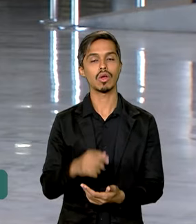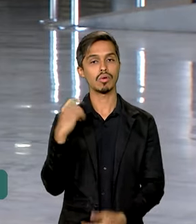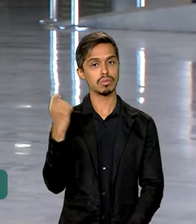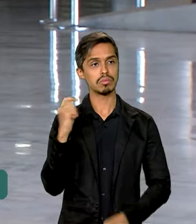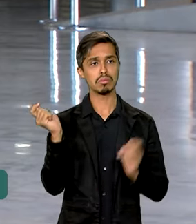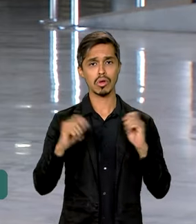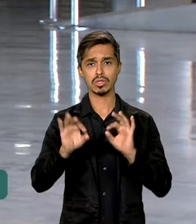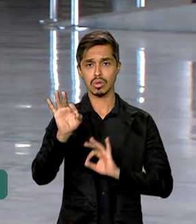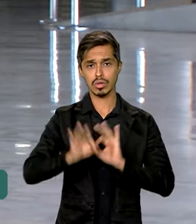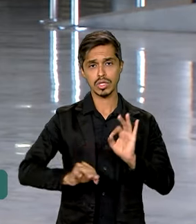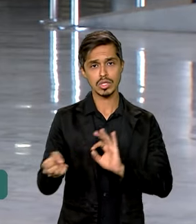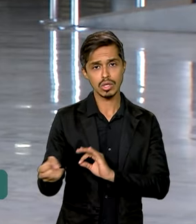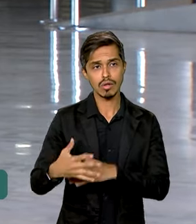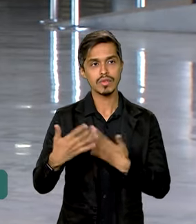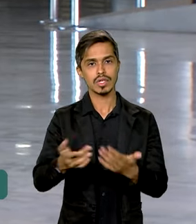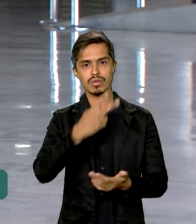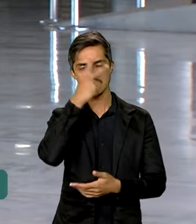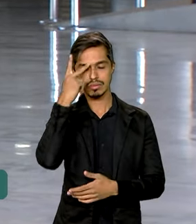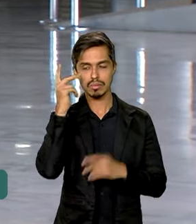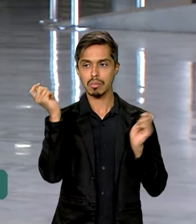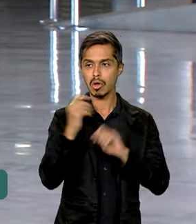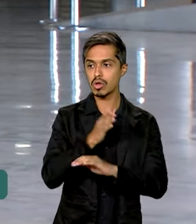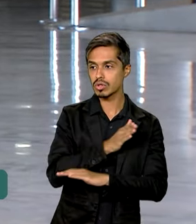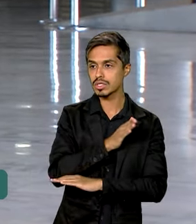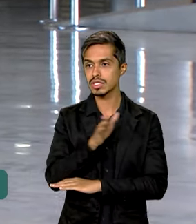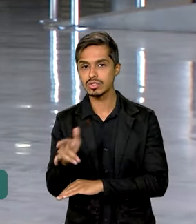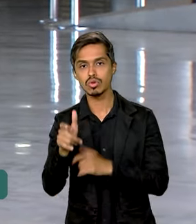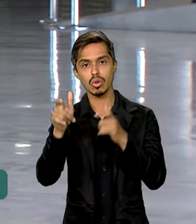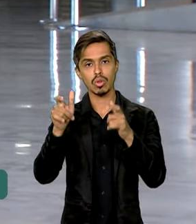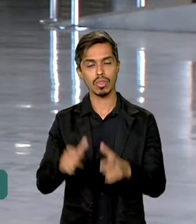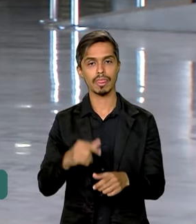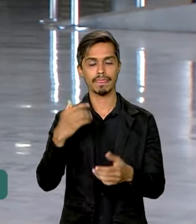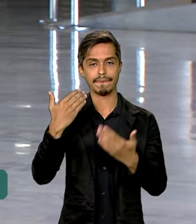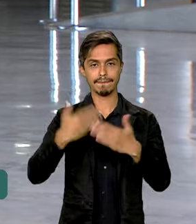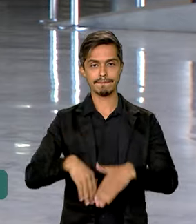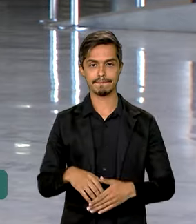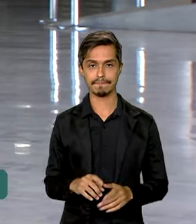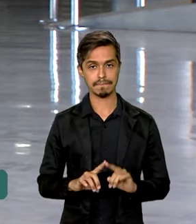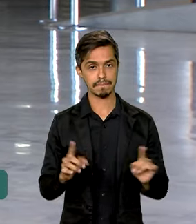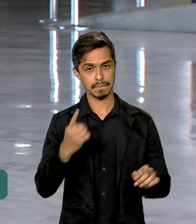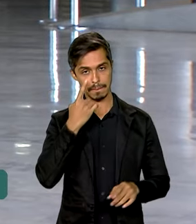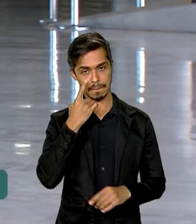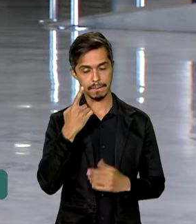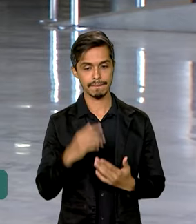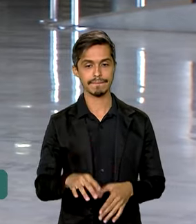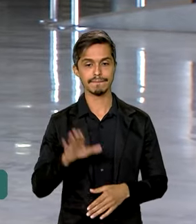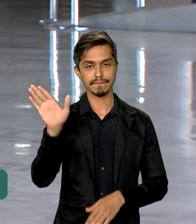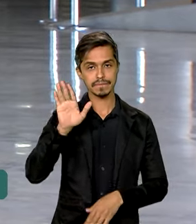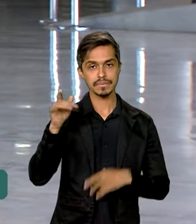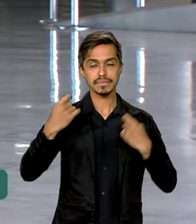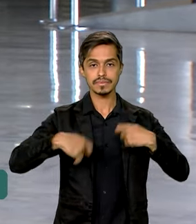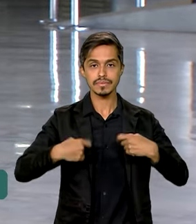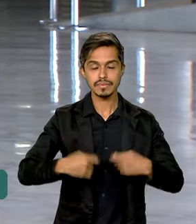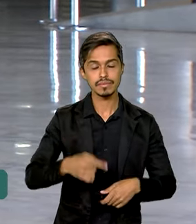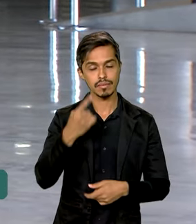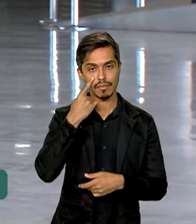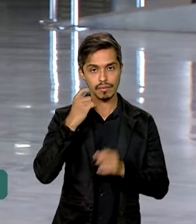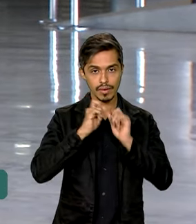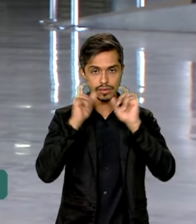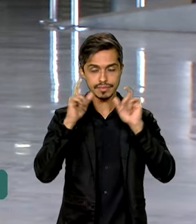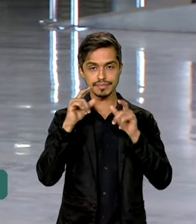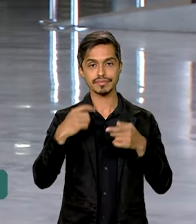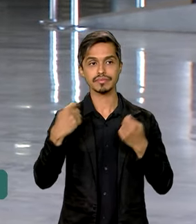para aplicar as provas, para que as pessoas consigam ir até os locais de prova. Mas, olha, os candidatos, eles têm que ficar atentos, eles têm que